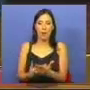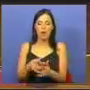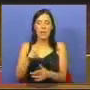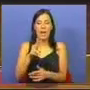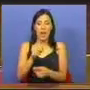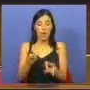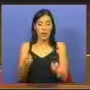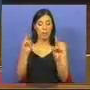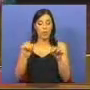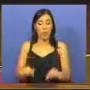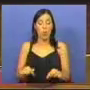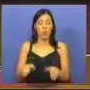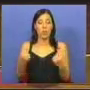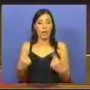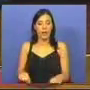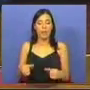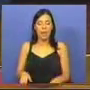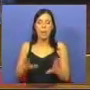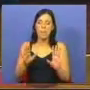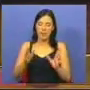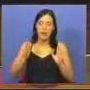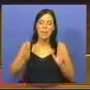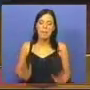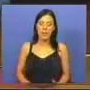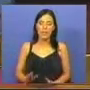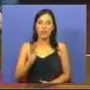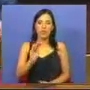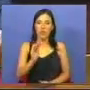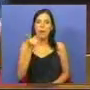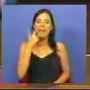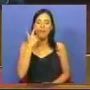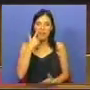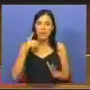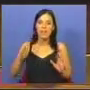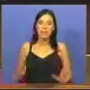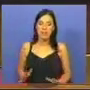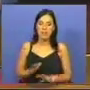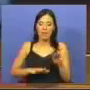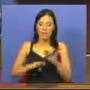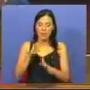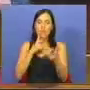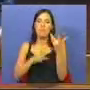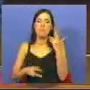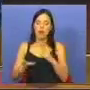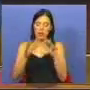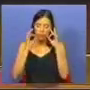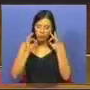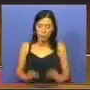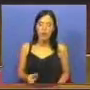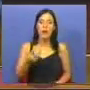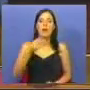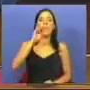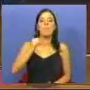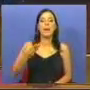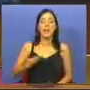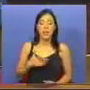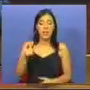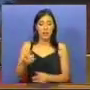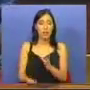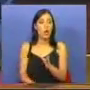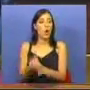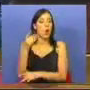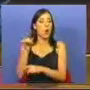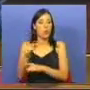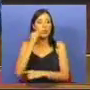neoliberais hoje em dia. Mas é preciso chamar a atenção, fazer uma crítica veemente aos socialdemocratas, porque eles estão na